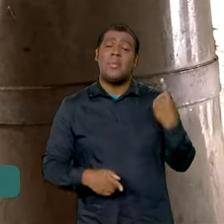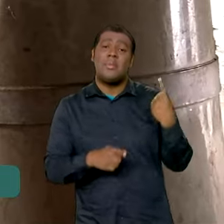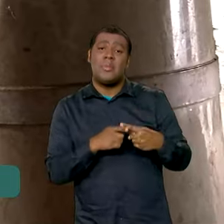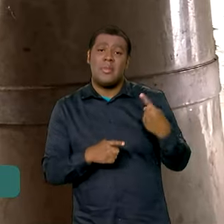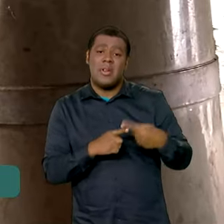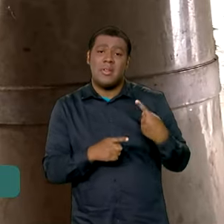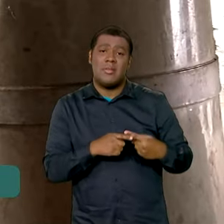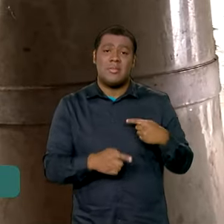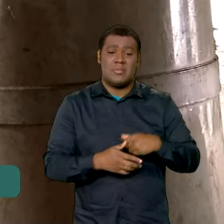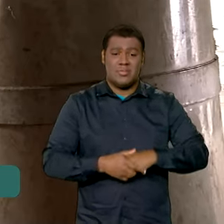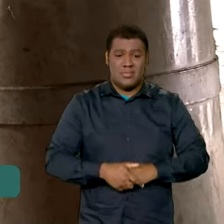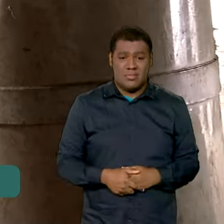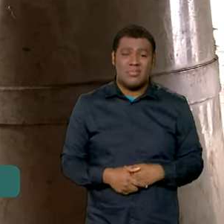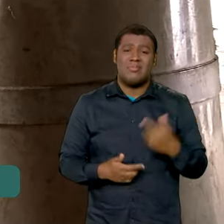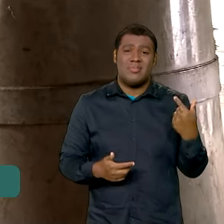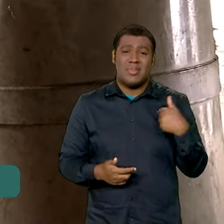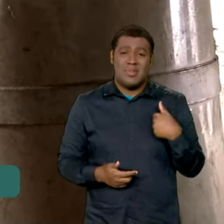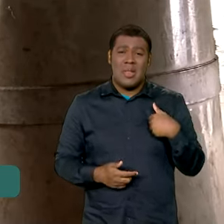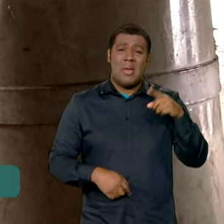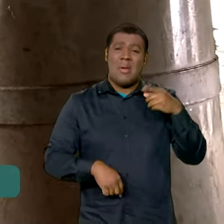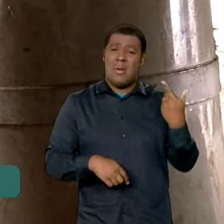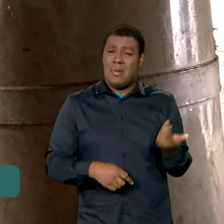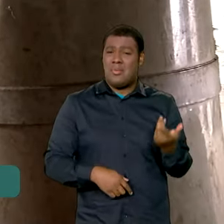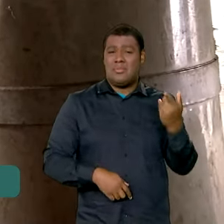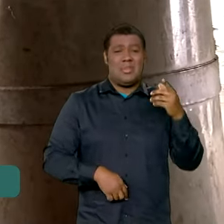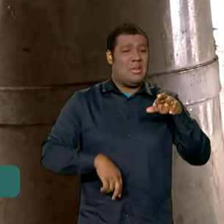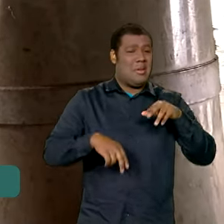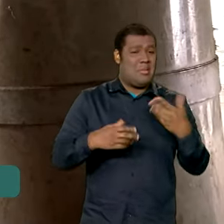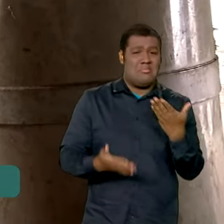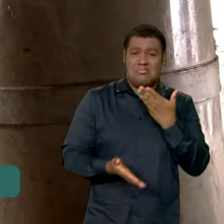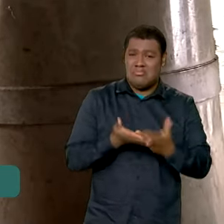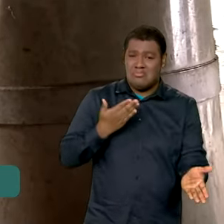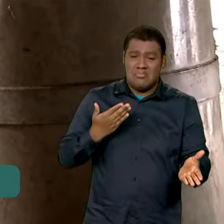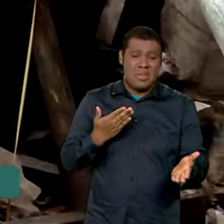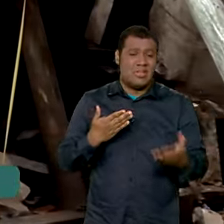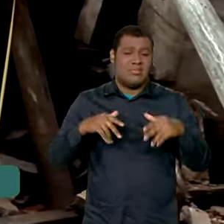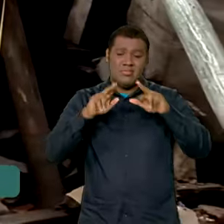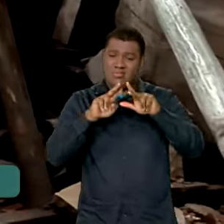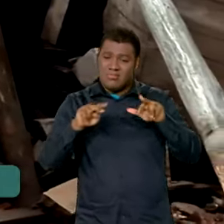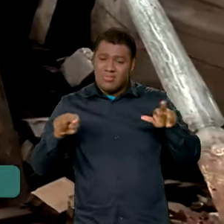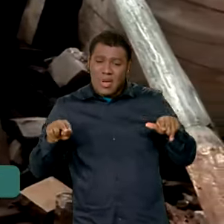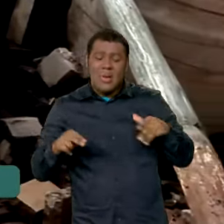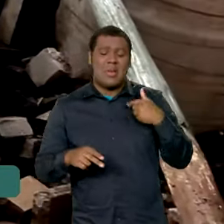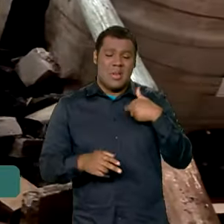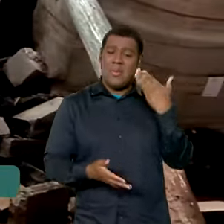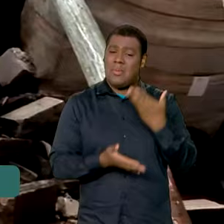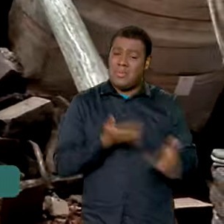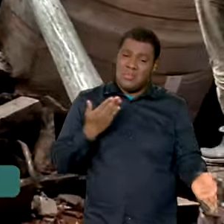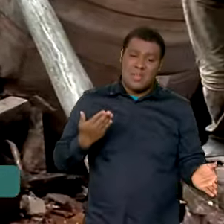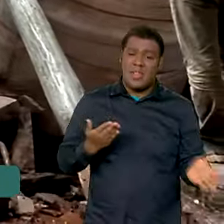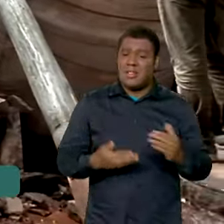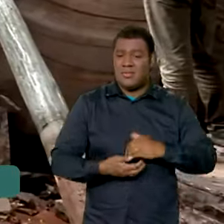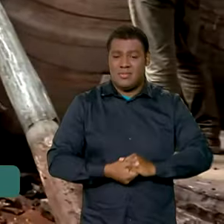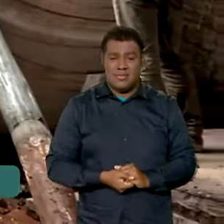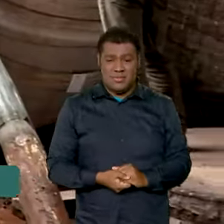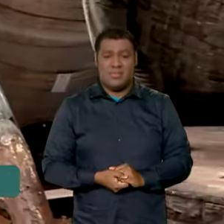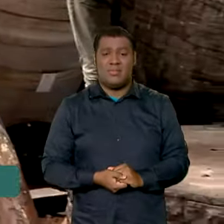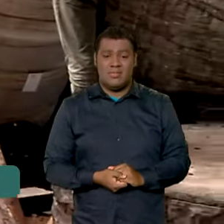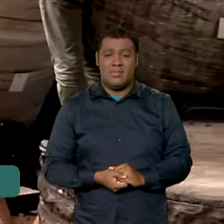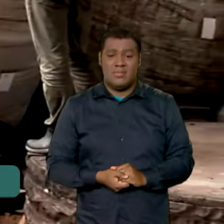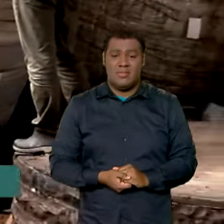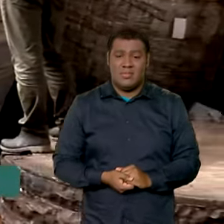para recuperar materiais, enfim, inúmeros custos que a gente não tinha e que